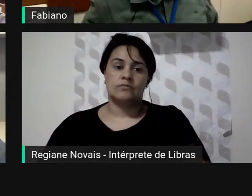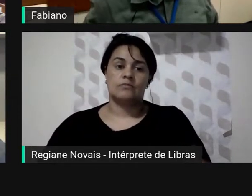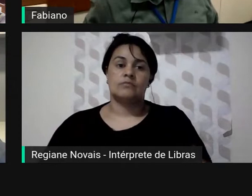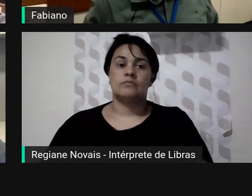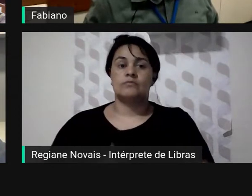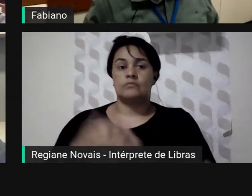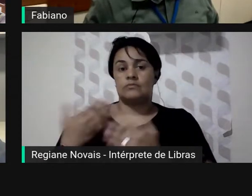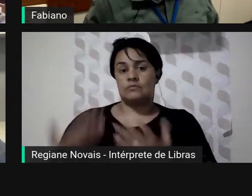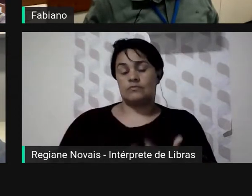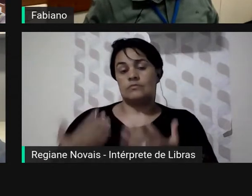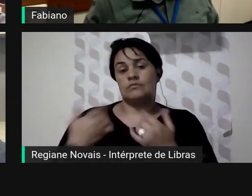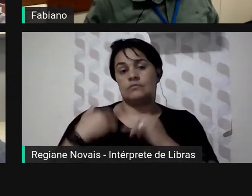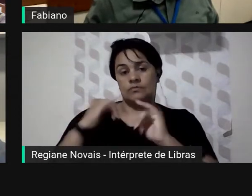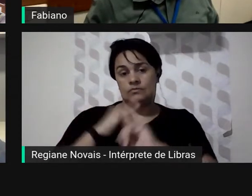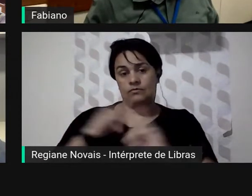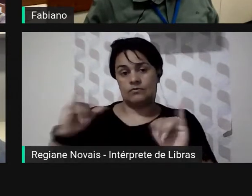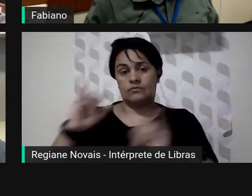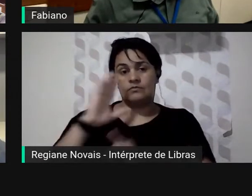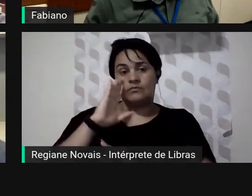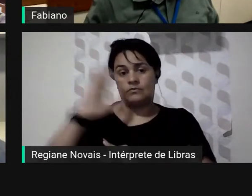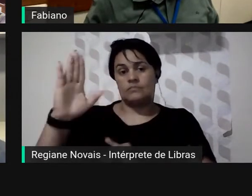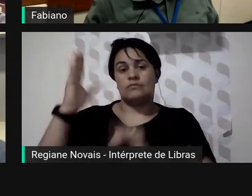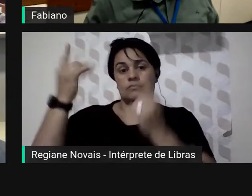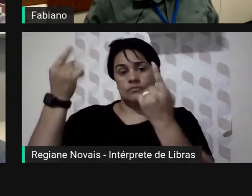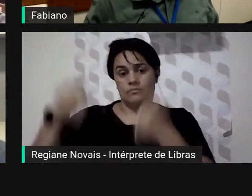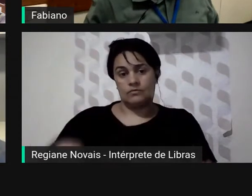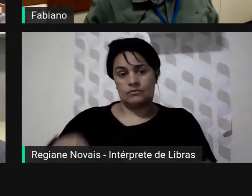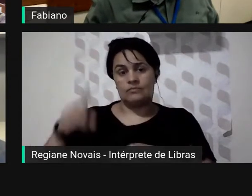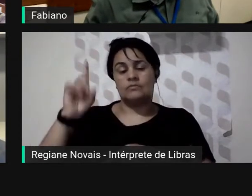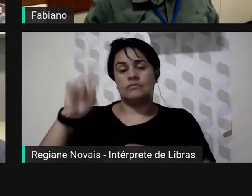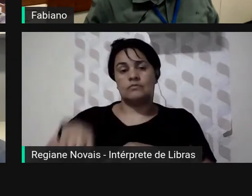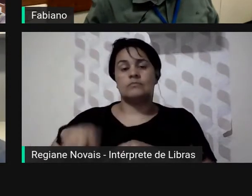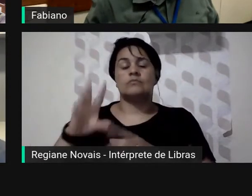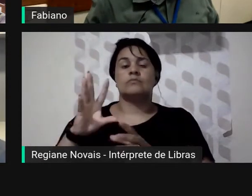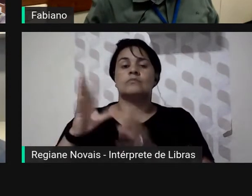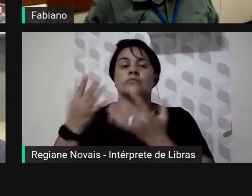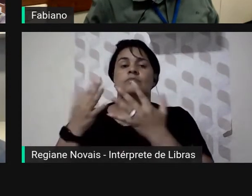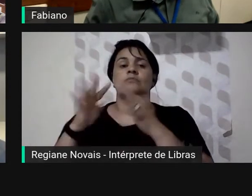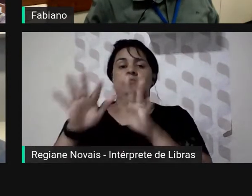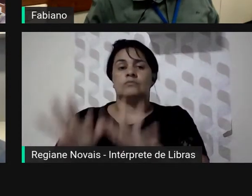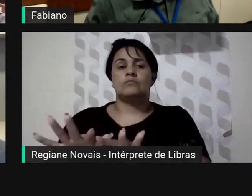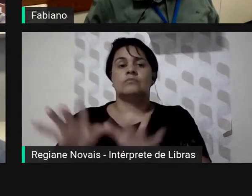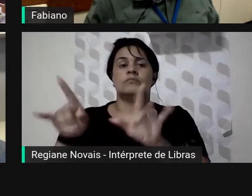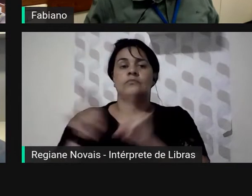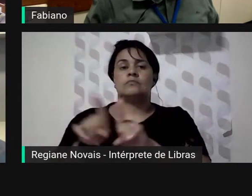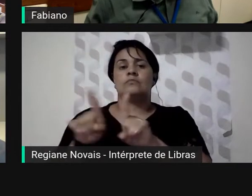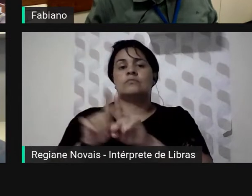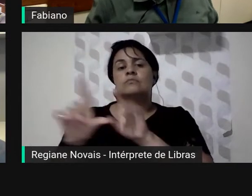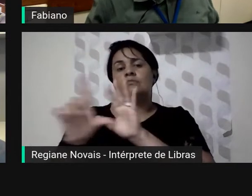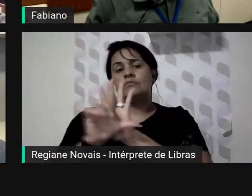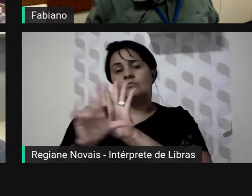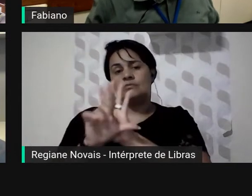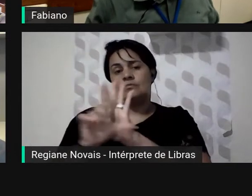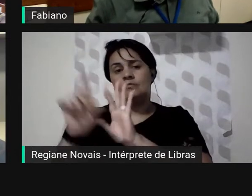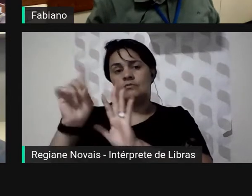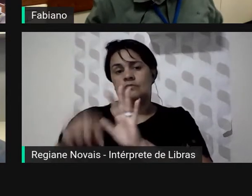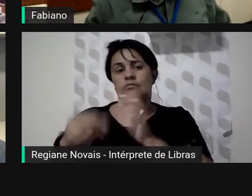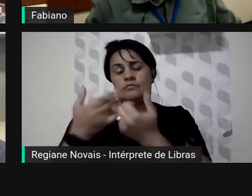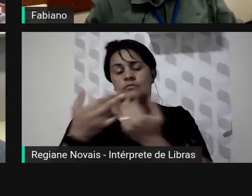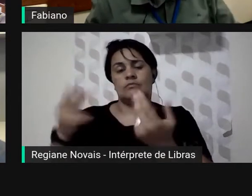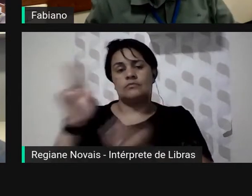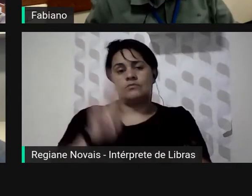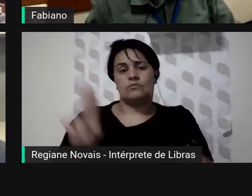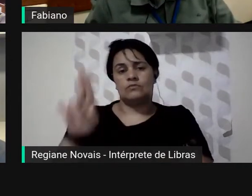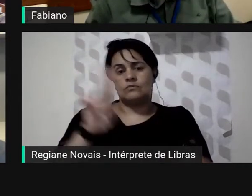desafios dizem respeito à integração e à utilização como eu falei na apresentação e à utilização dos